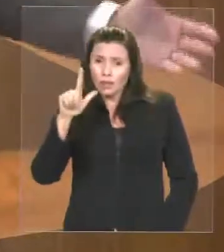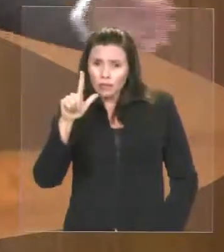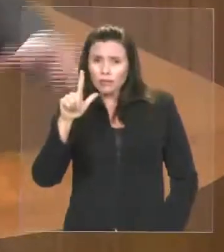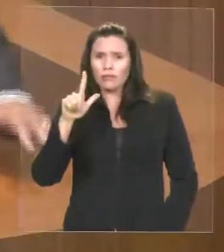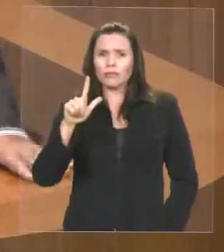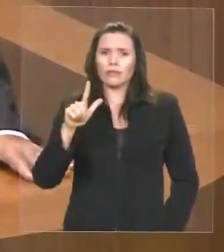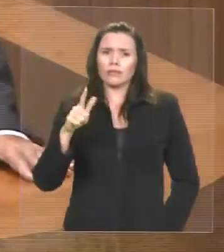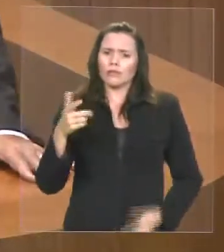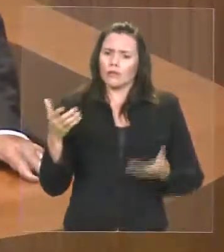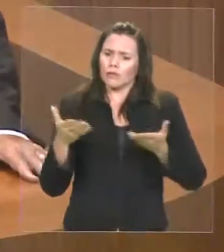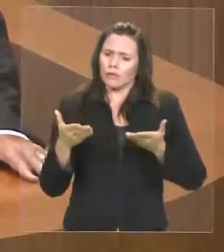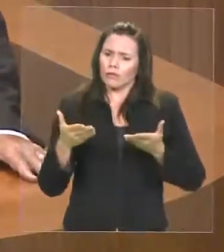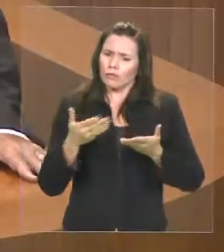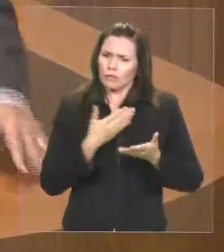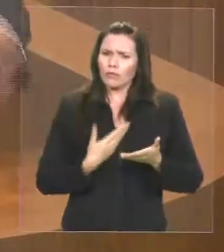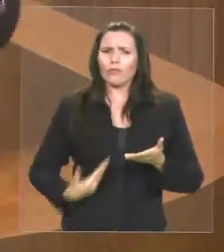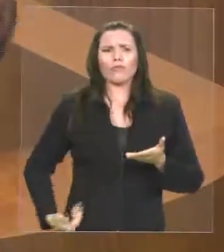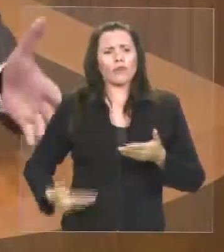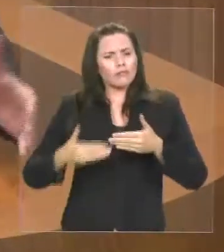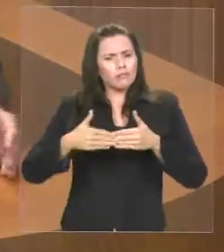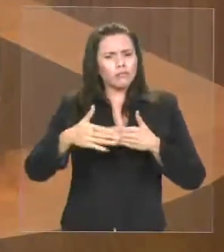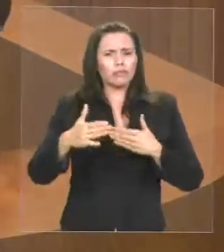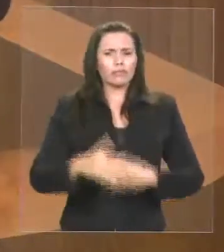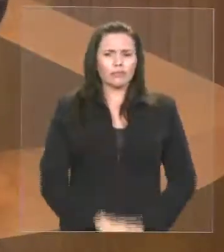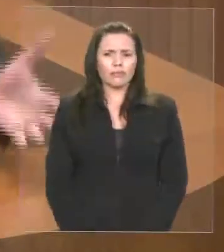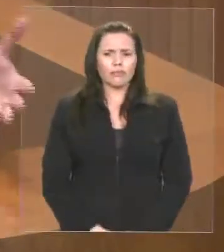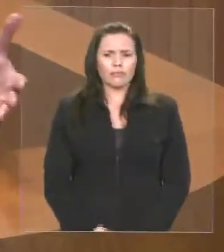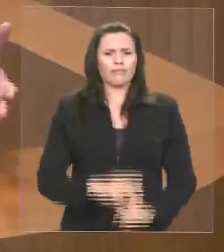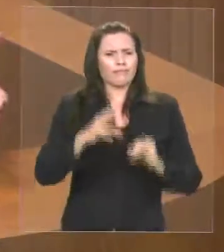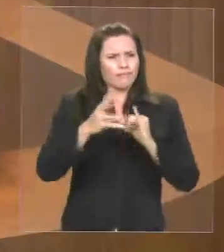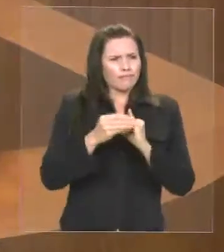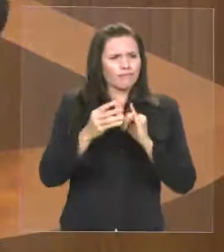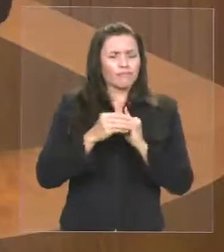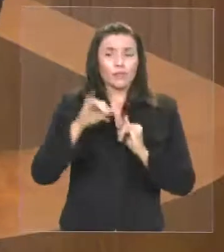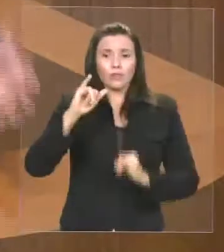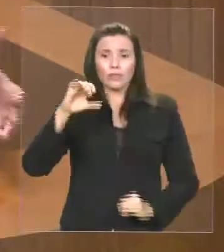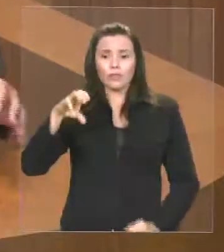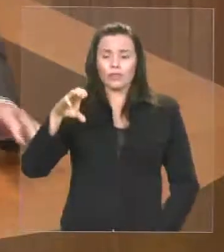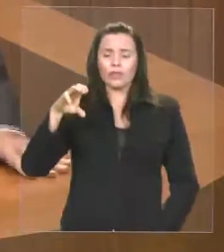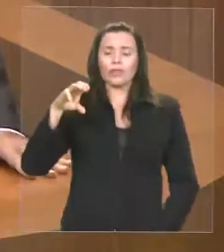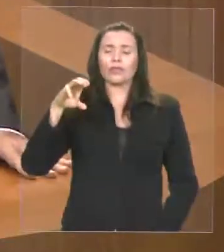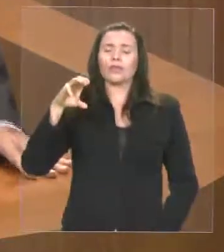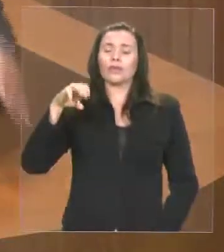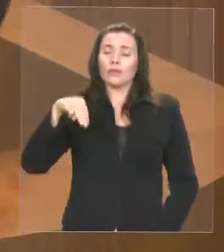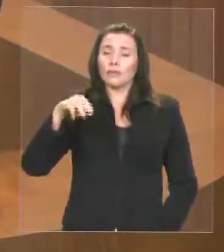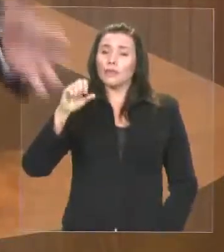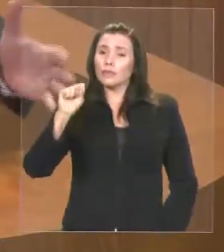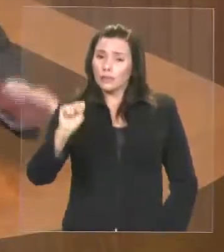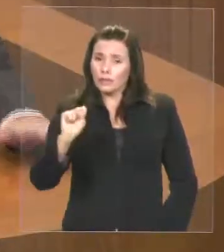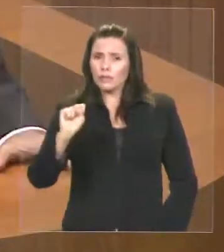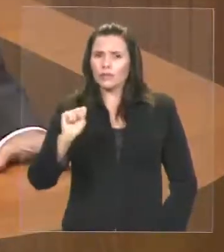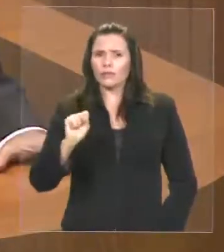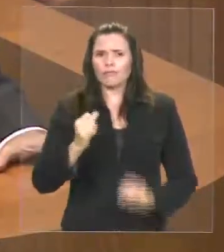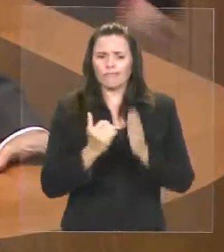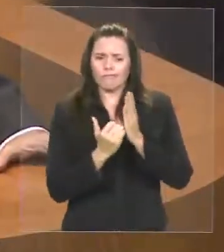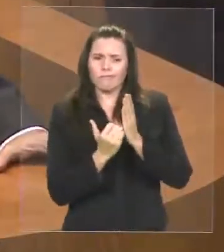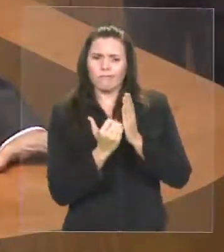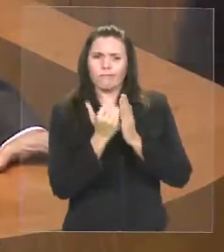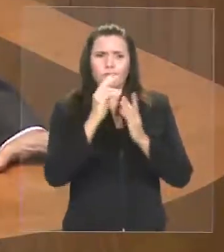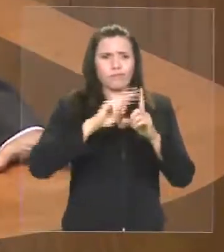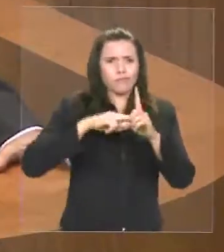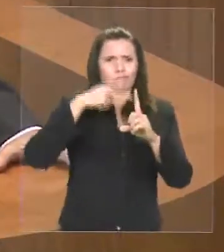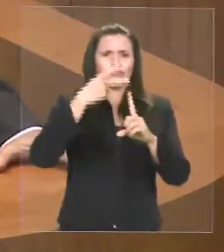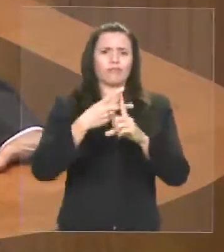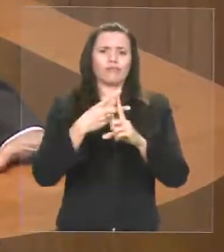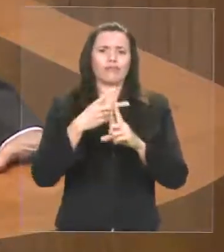tarifaço, aumentando o ICMS, da energia elétrica, da telefonia e de outros setores que